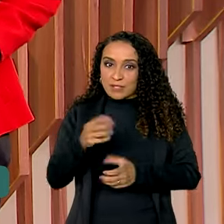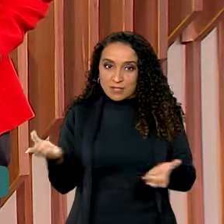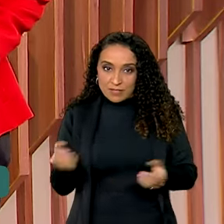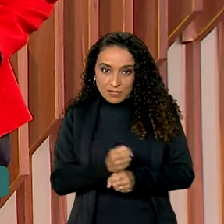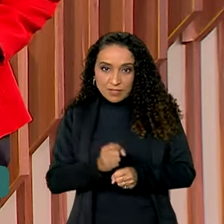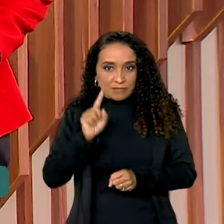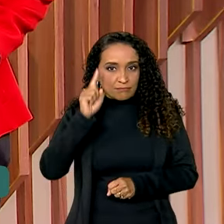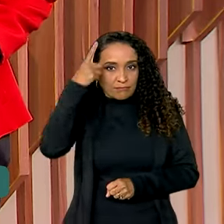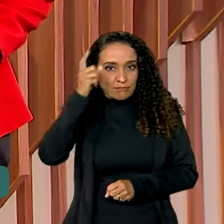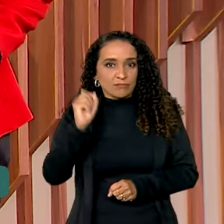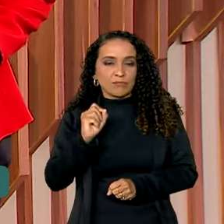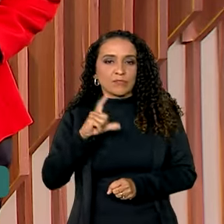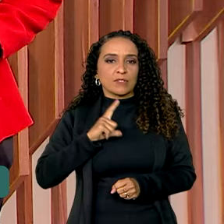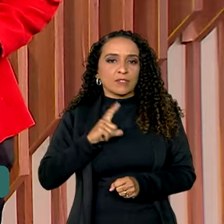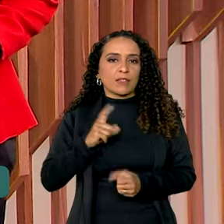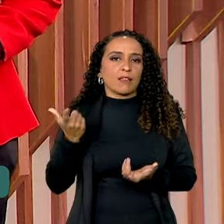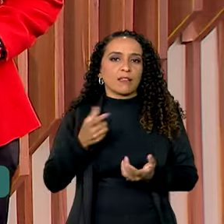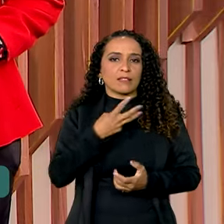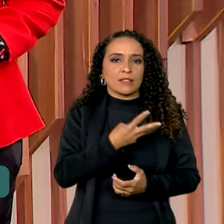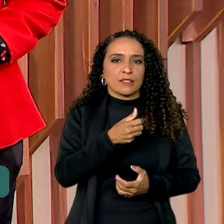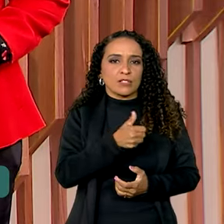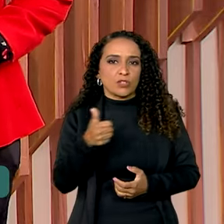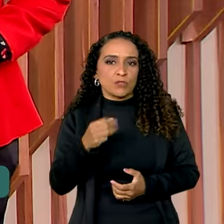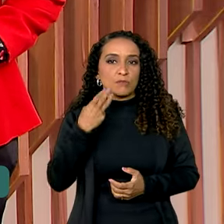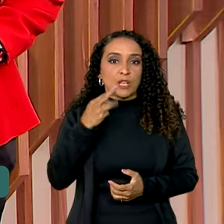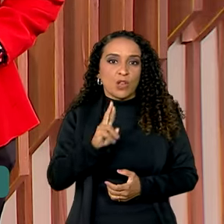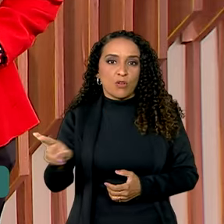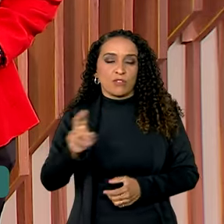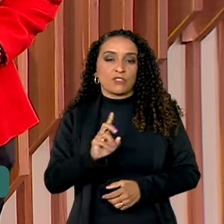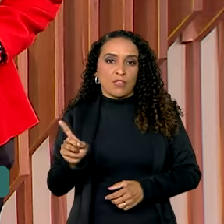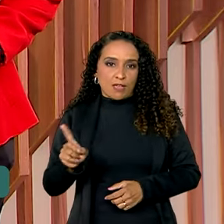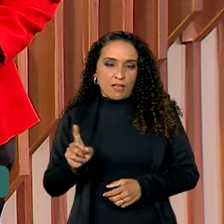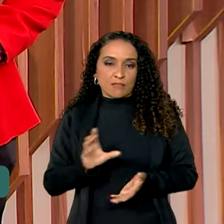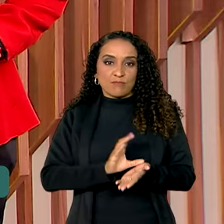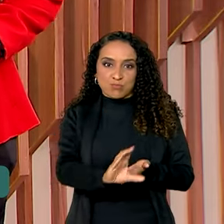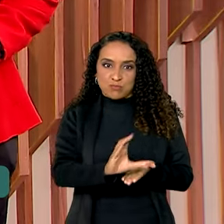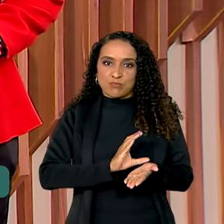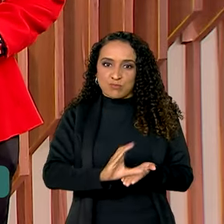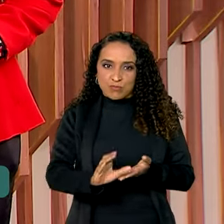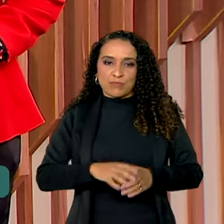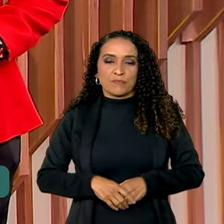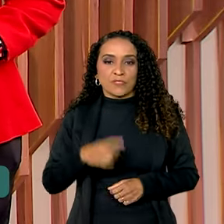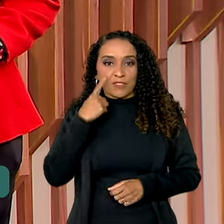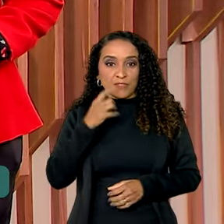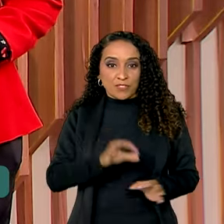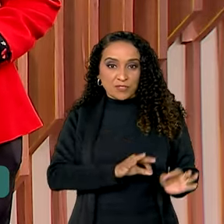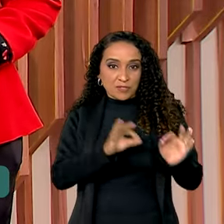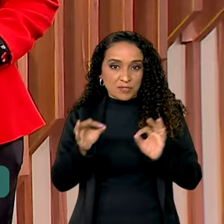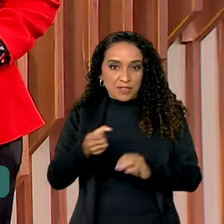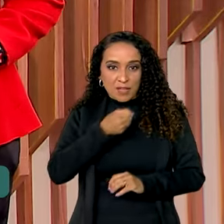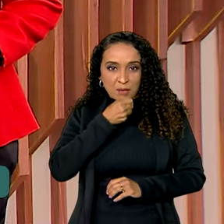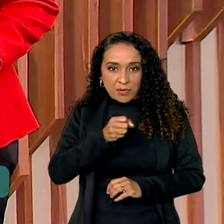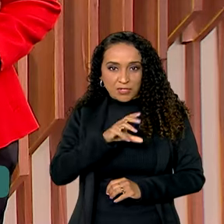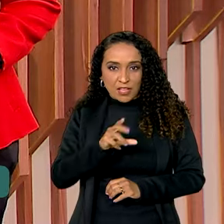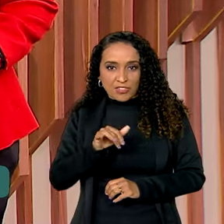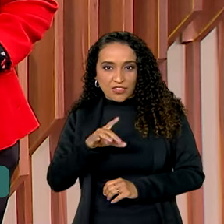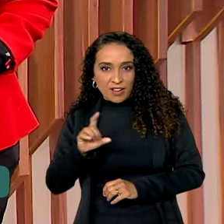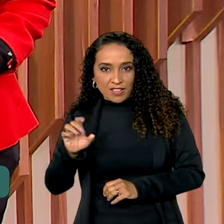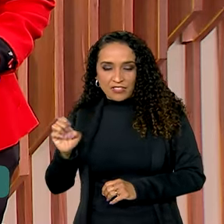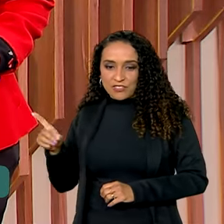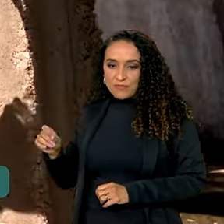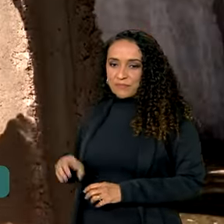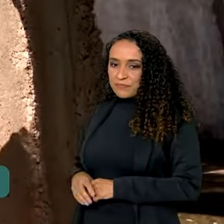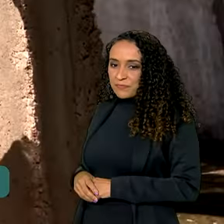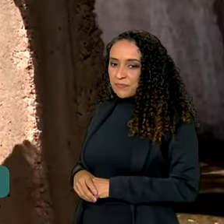ano, a iniciativa conta com 311 milhões de reais em investimentos. Veja na reportagem de Cleide Lopes.